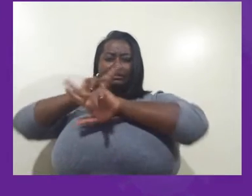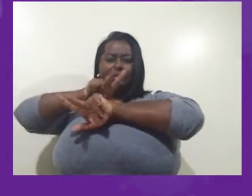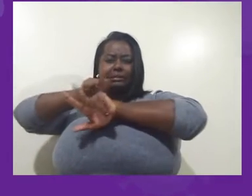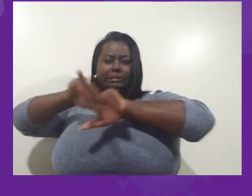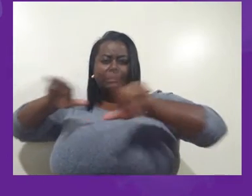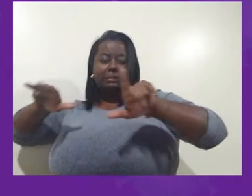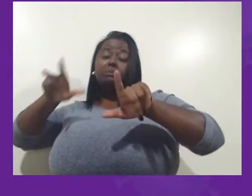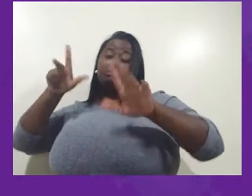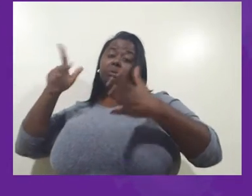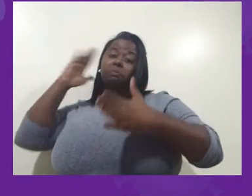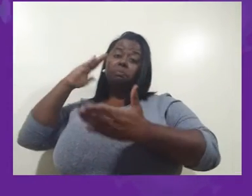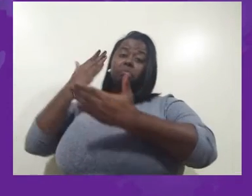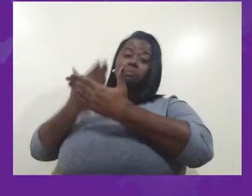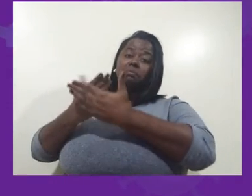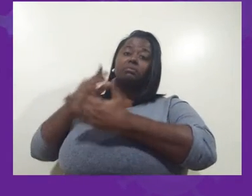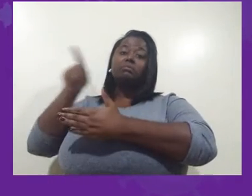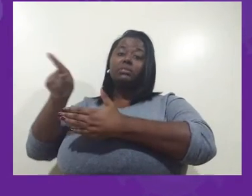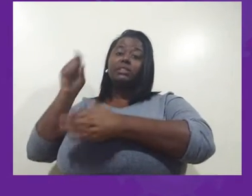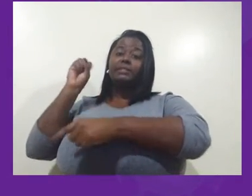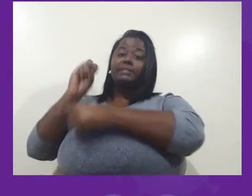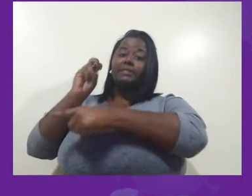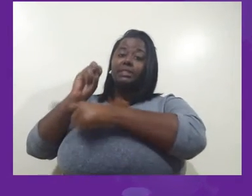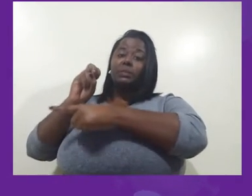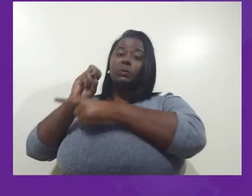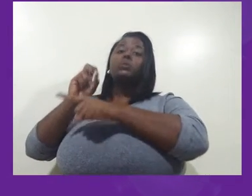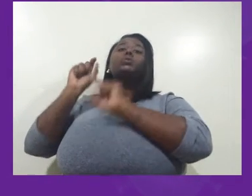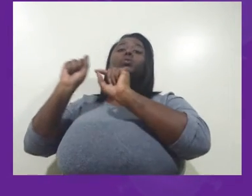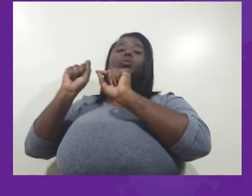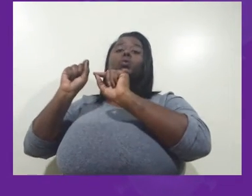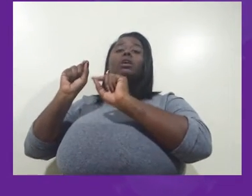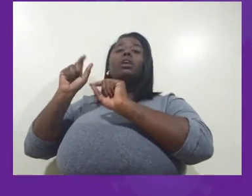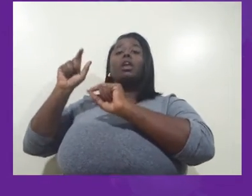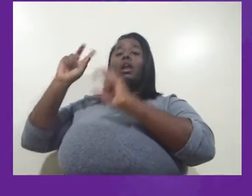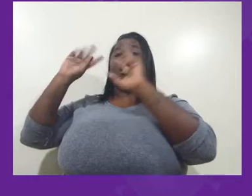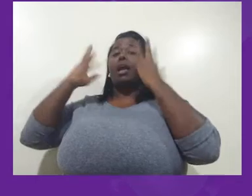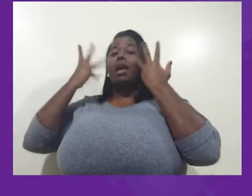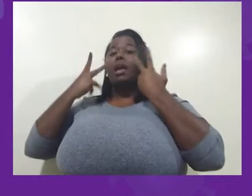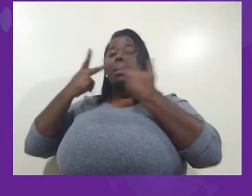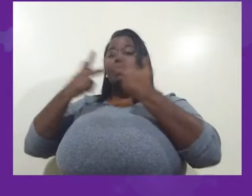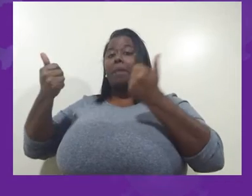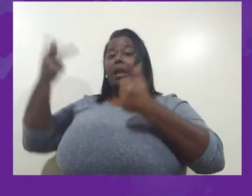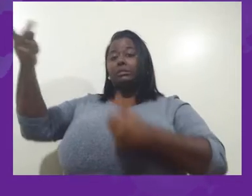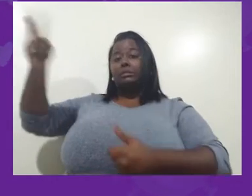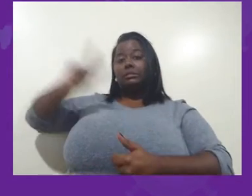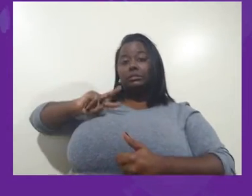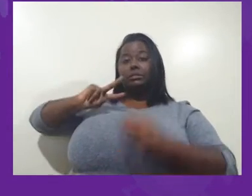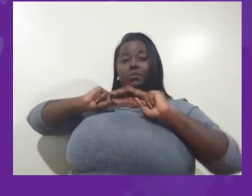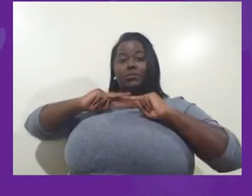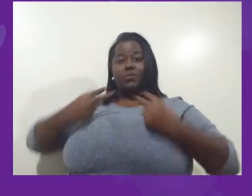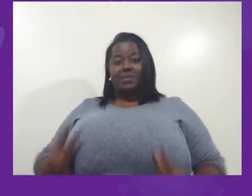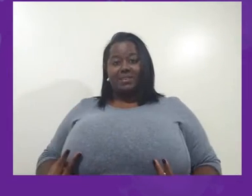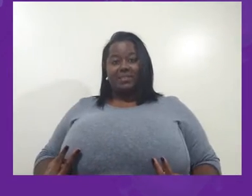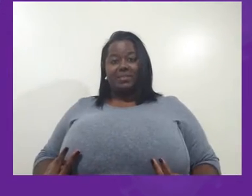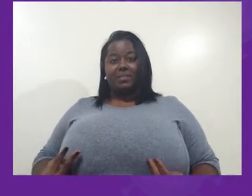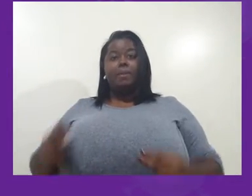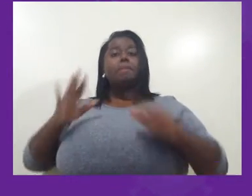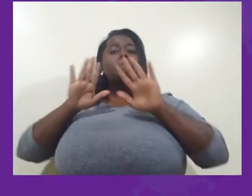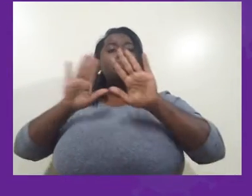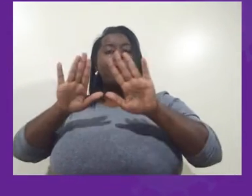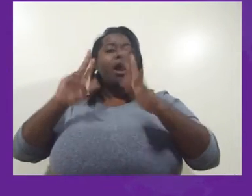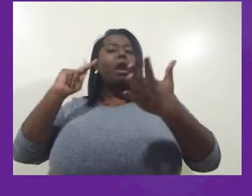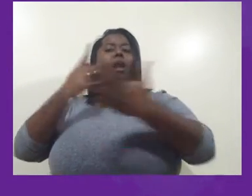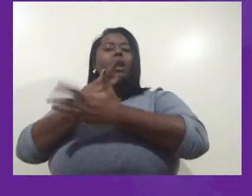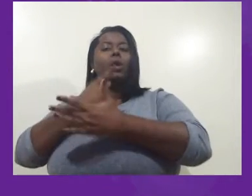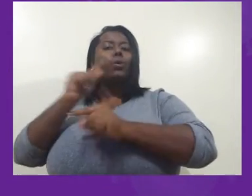vírus que transcendeu entre pessoas e animais. E quando isso acontece, o vírus costuma sofrer algumas